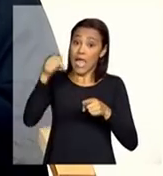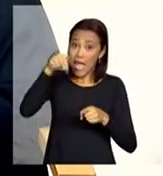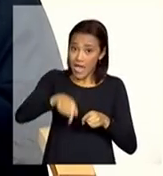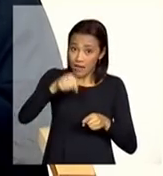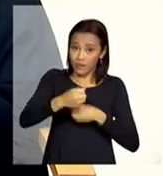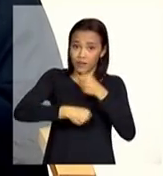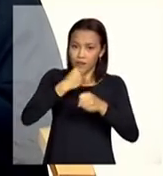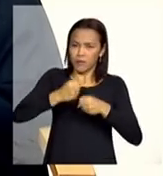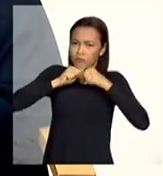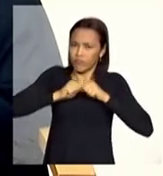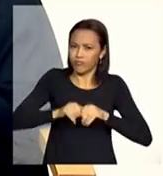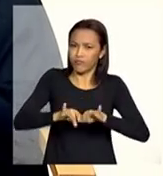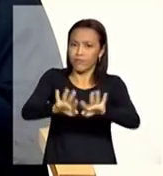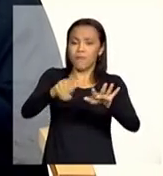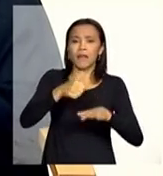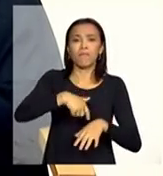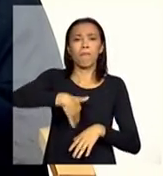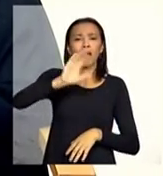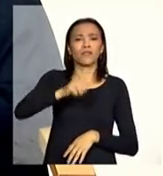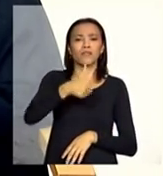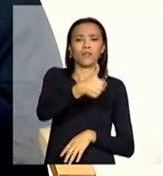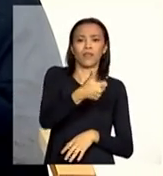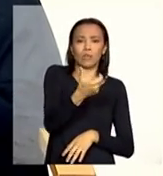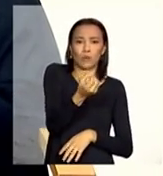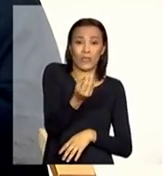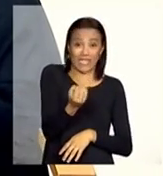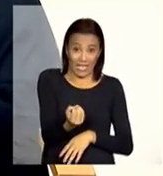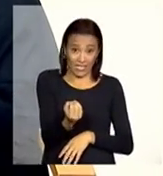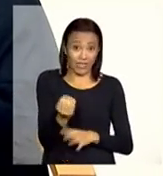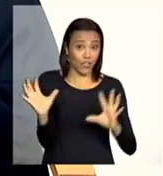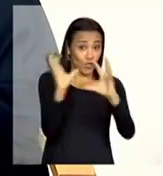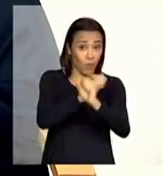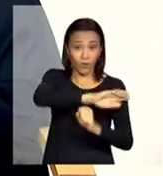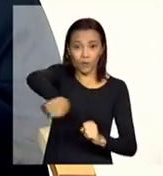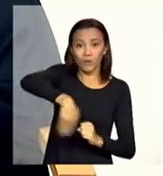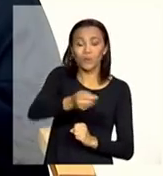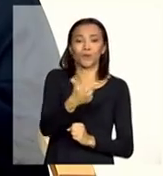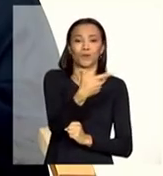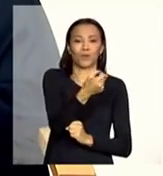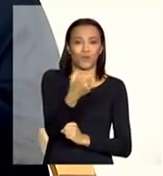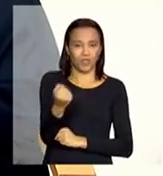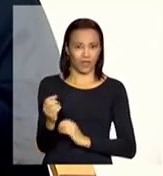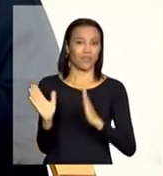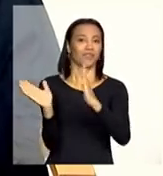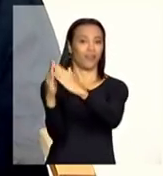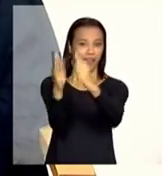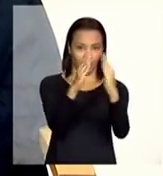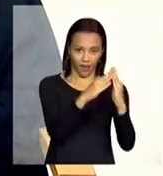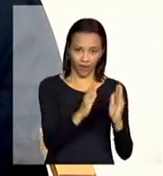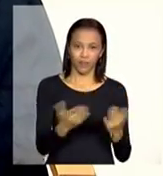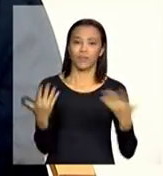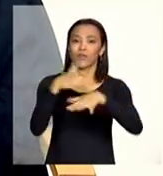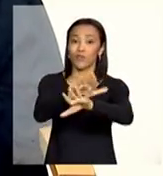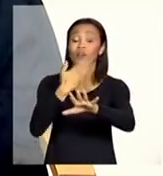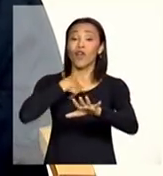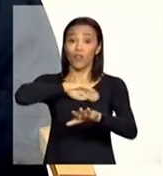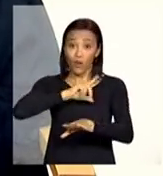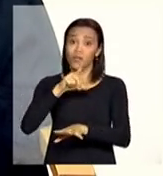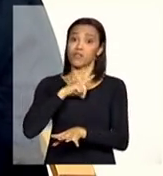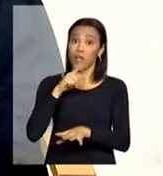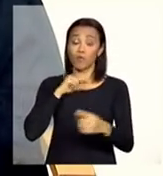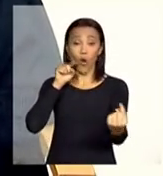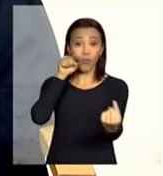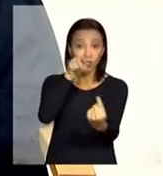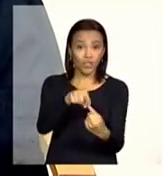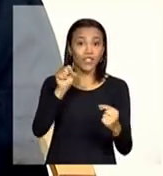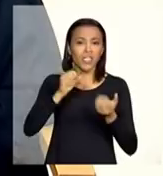para mais 160 residências inclusivas totalizando 200 residências inclusivas que nós temos a intenção